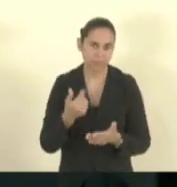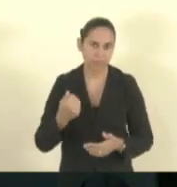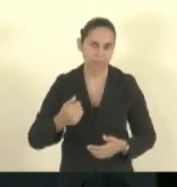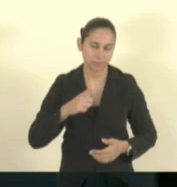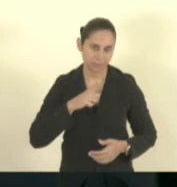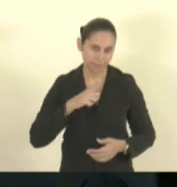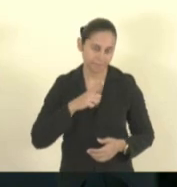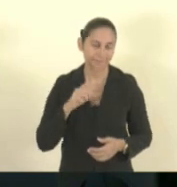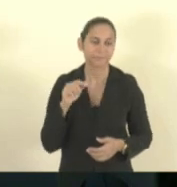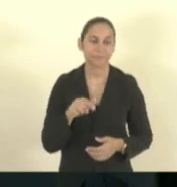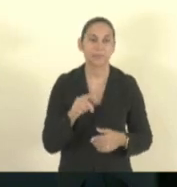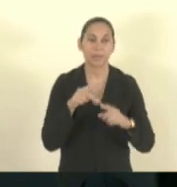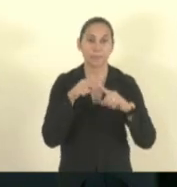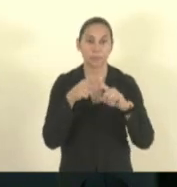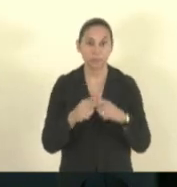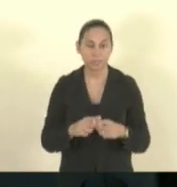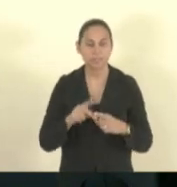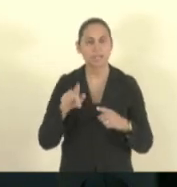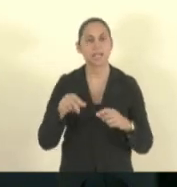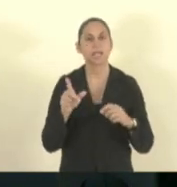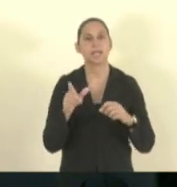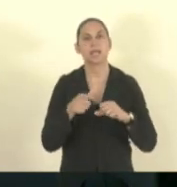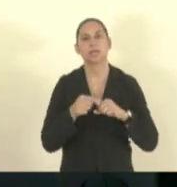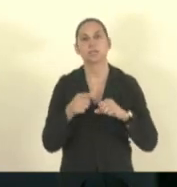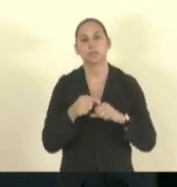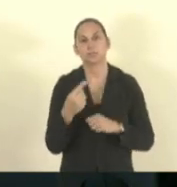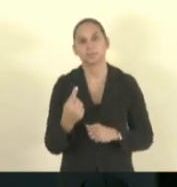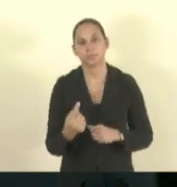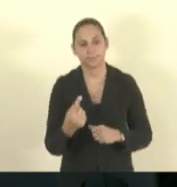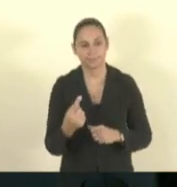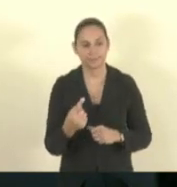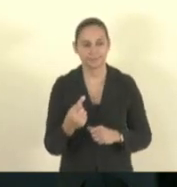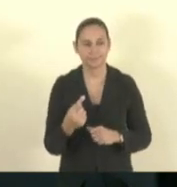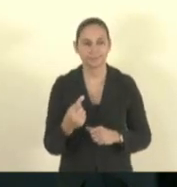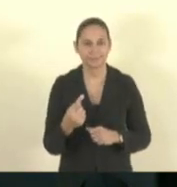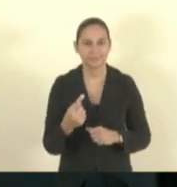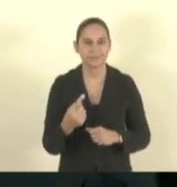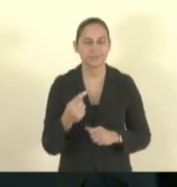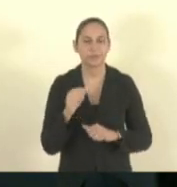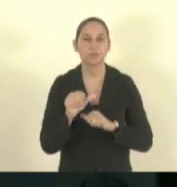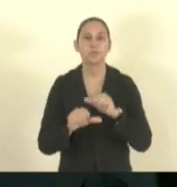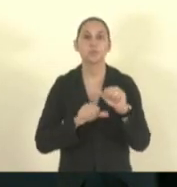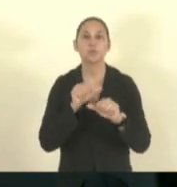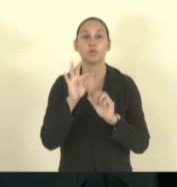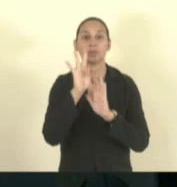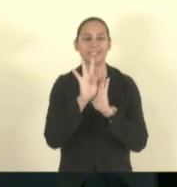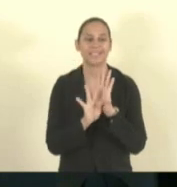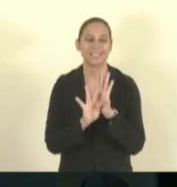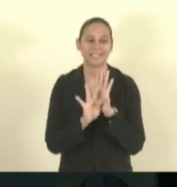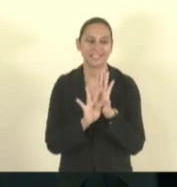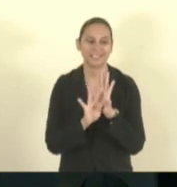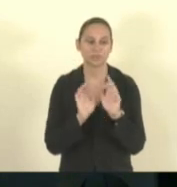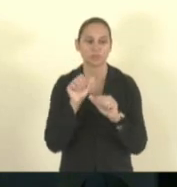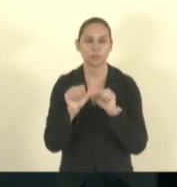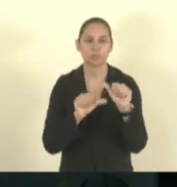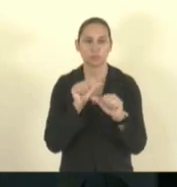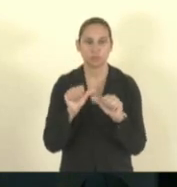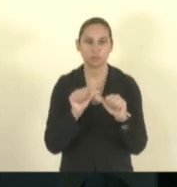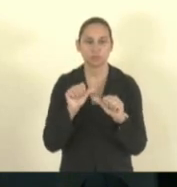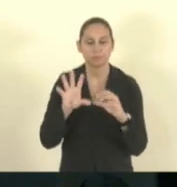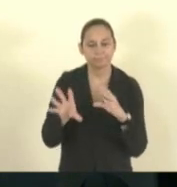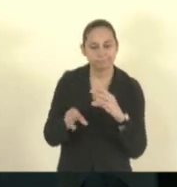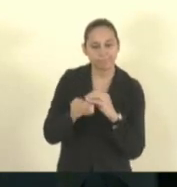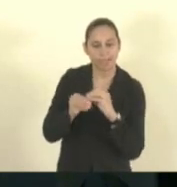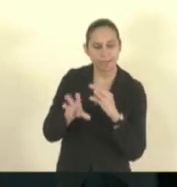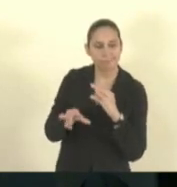Essa é a alteração ao artigo 1º. Então, muda a redação, a redação só complementa a redação,